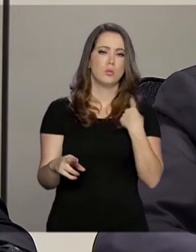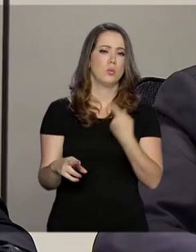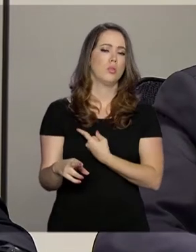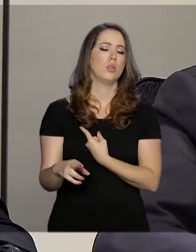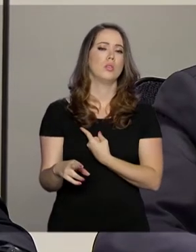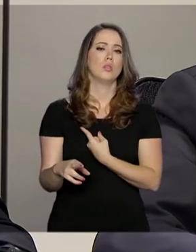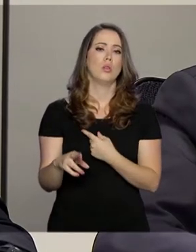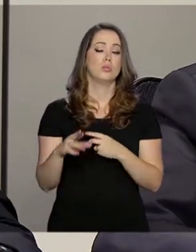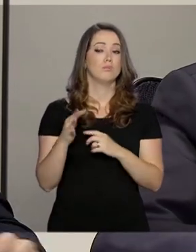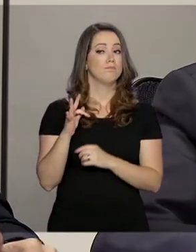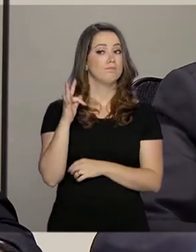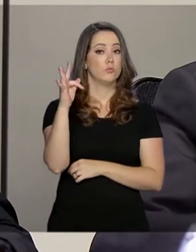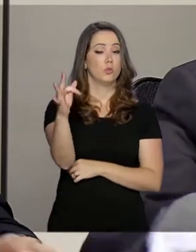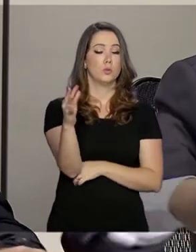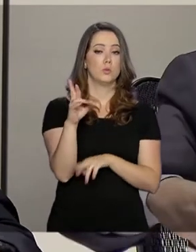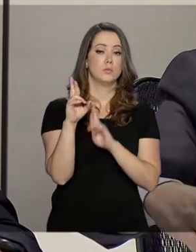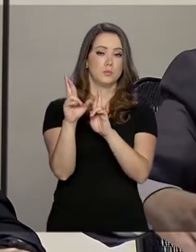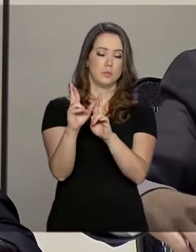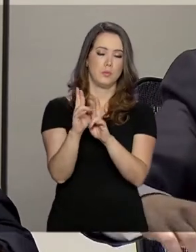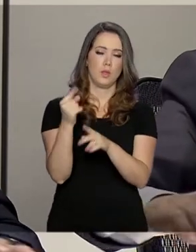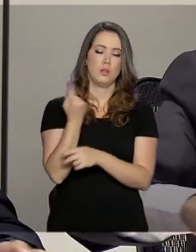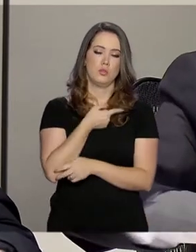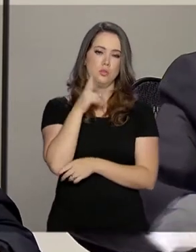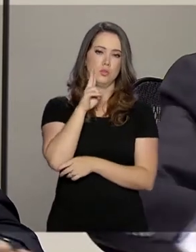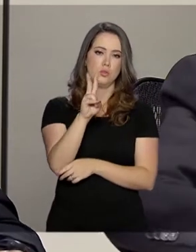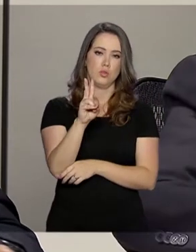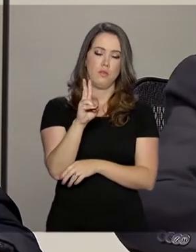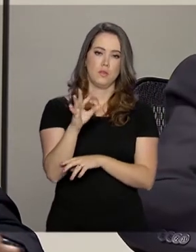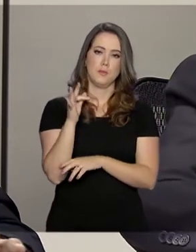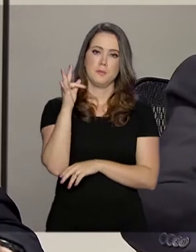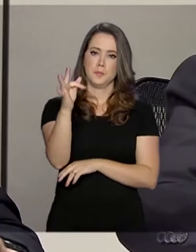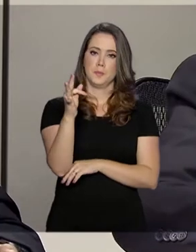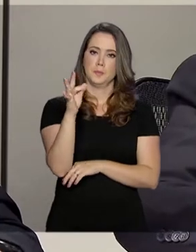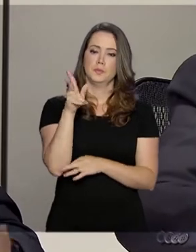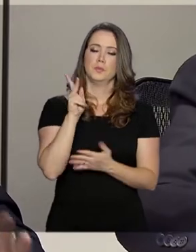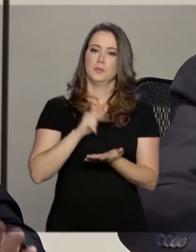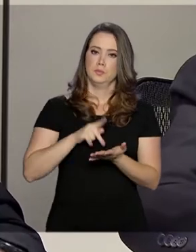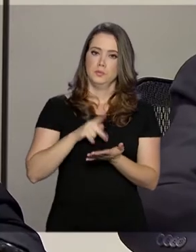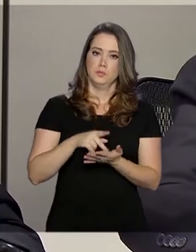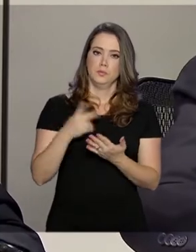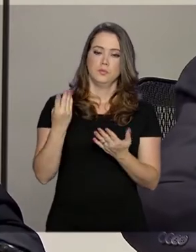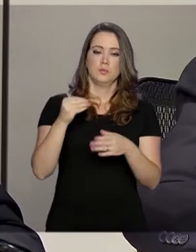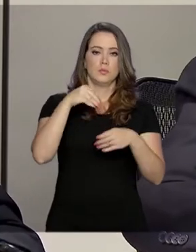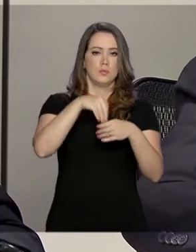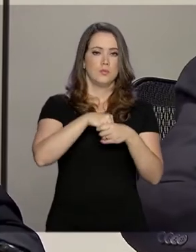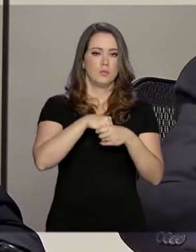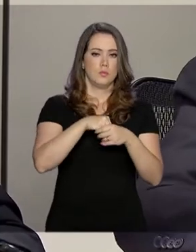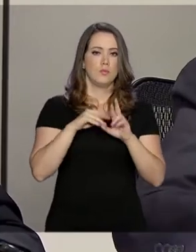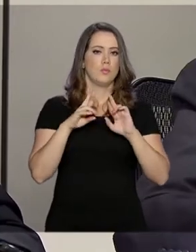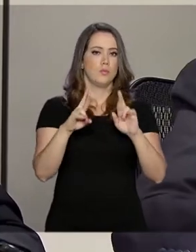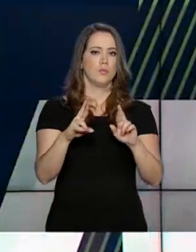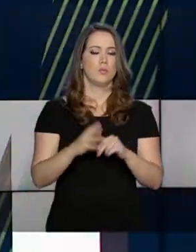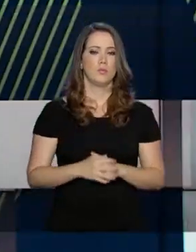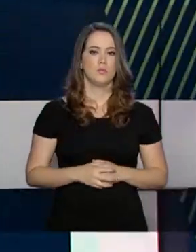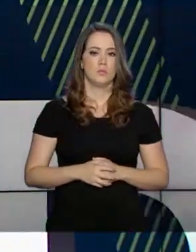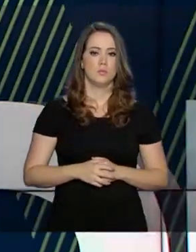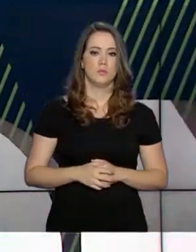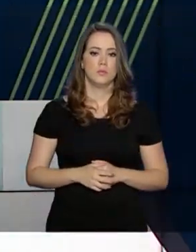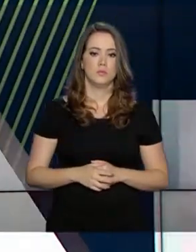estávamos projetando. A gente considera que projeção e realização estão dentro do esperado.